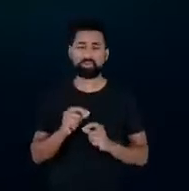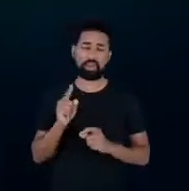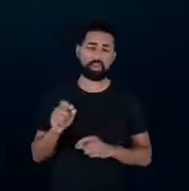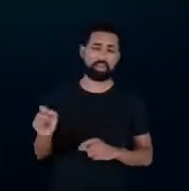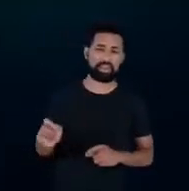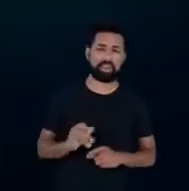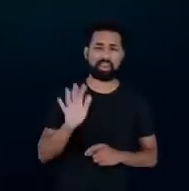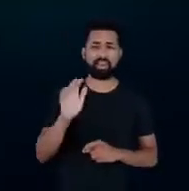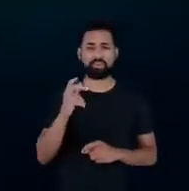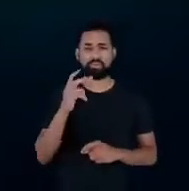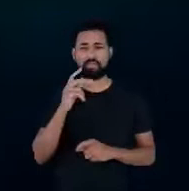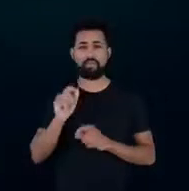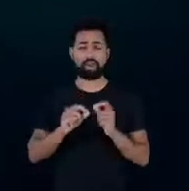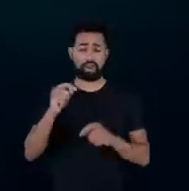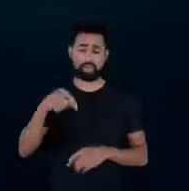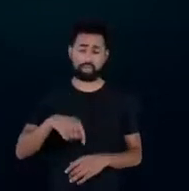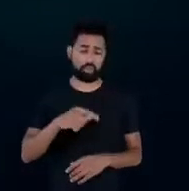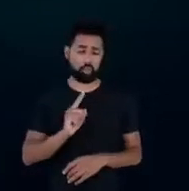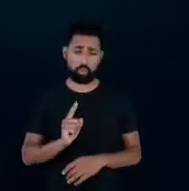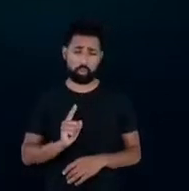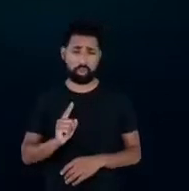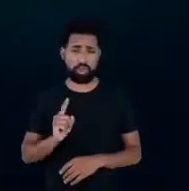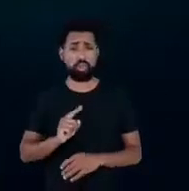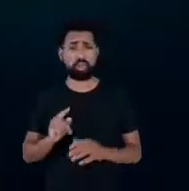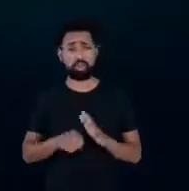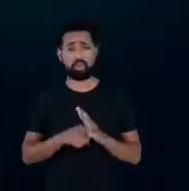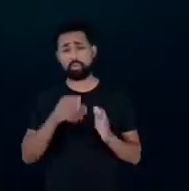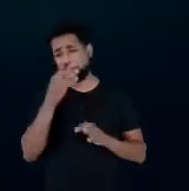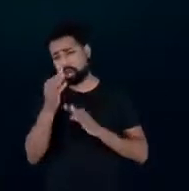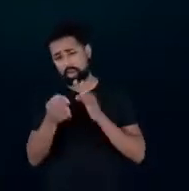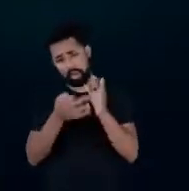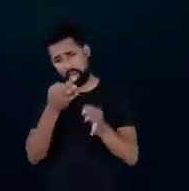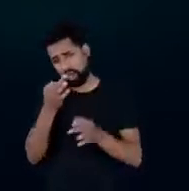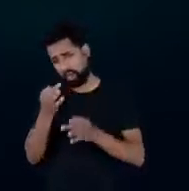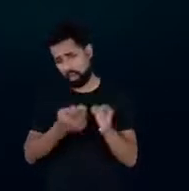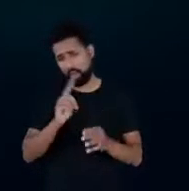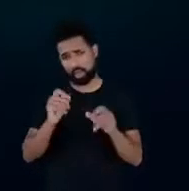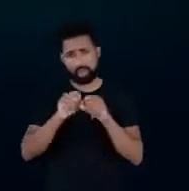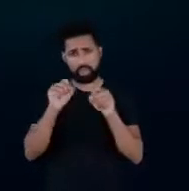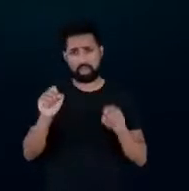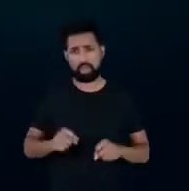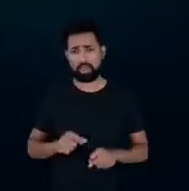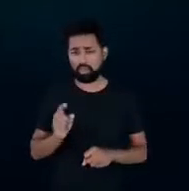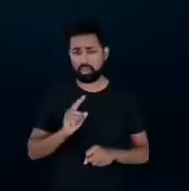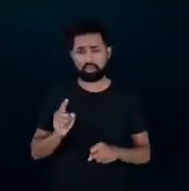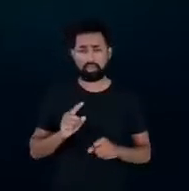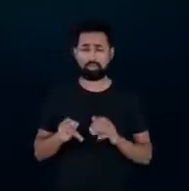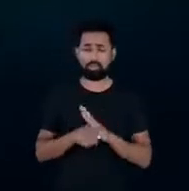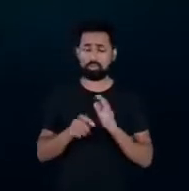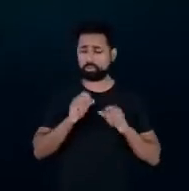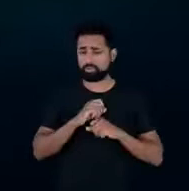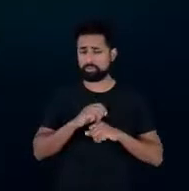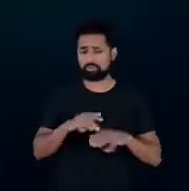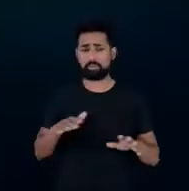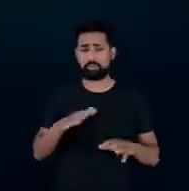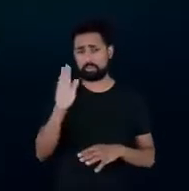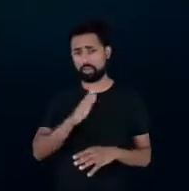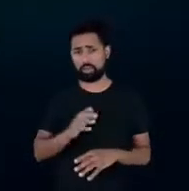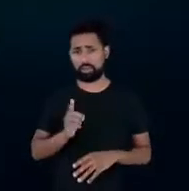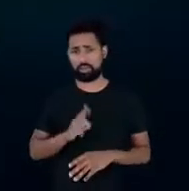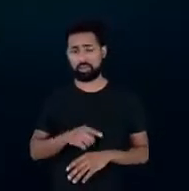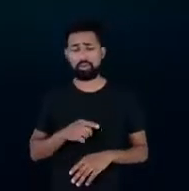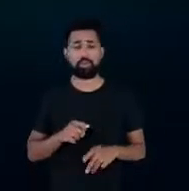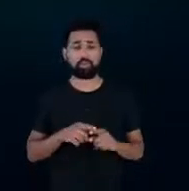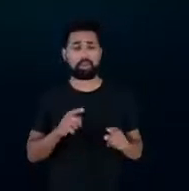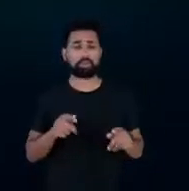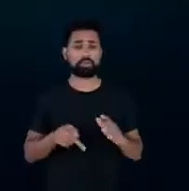que não é uma crítica ao sistema de distribuição brasileira a gente sabe que tem um peso de